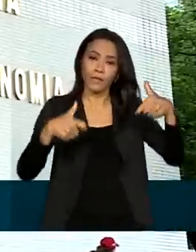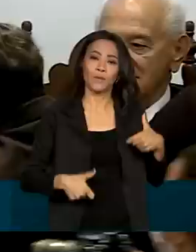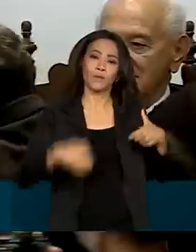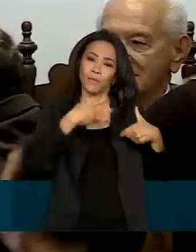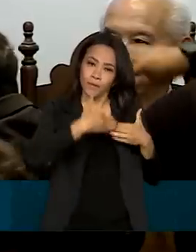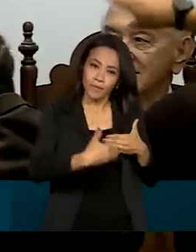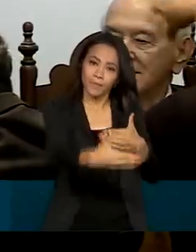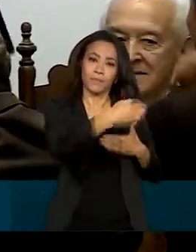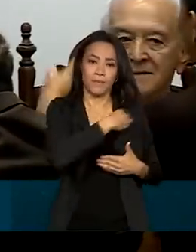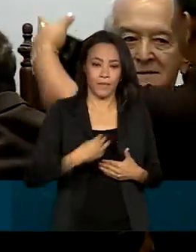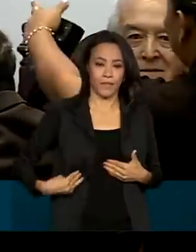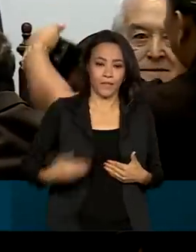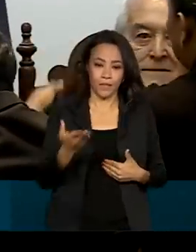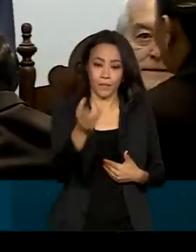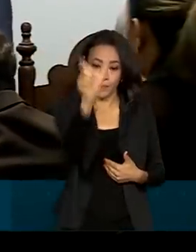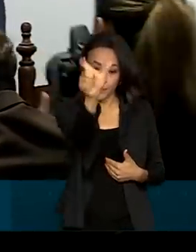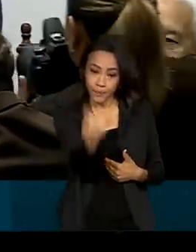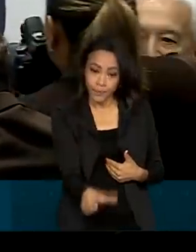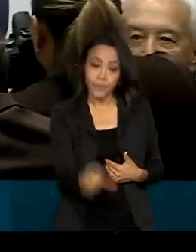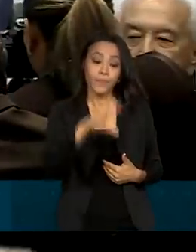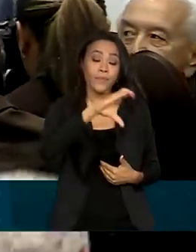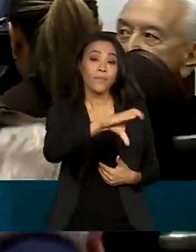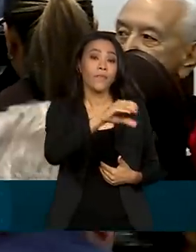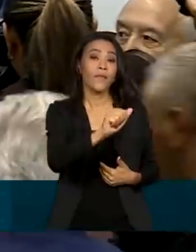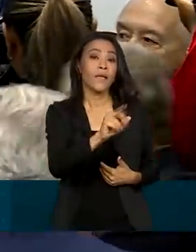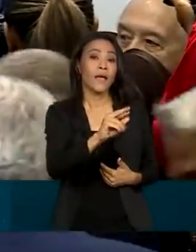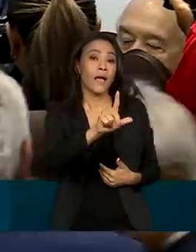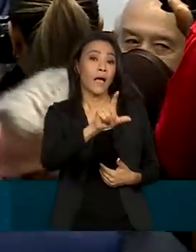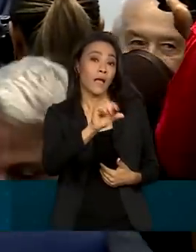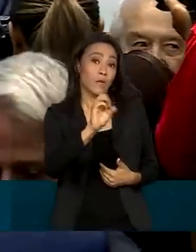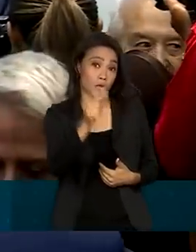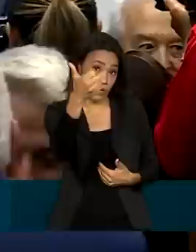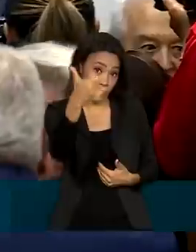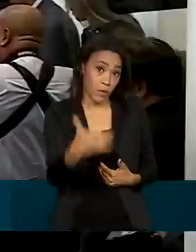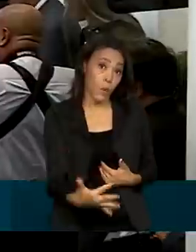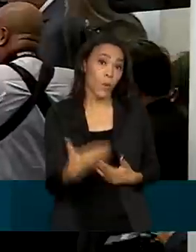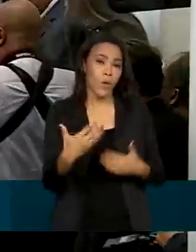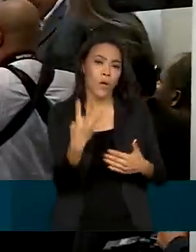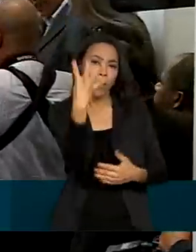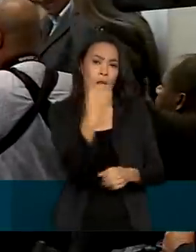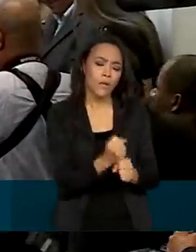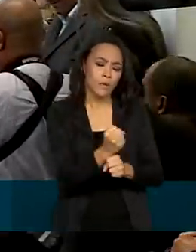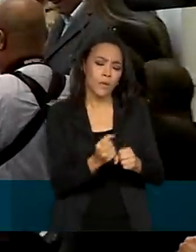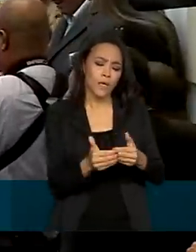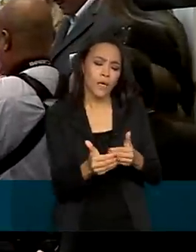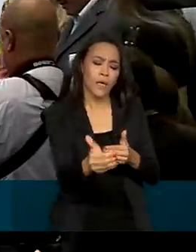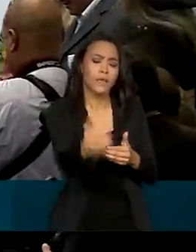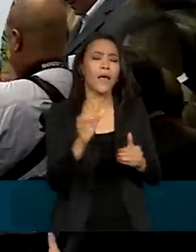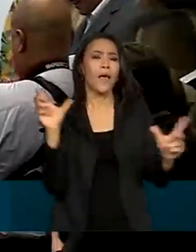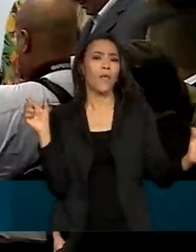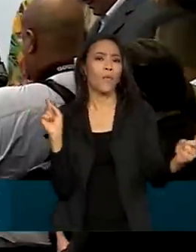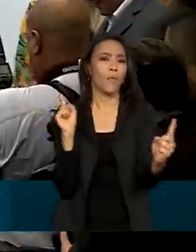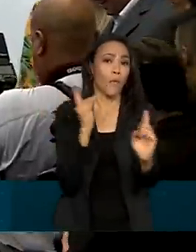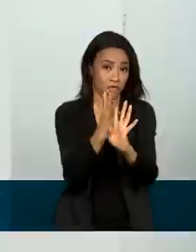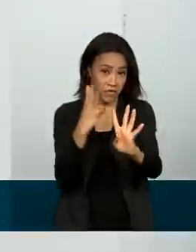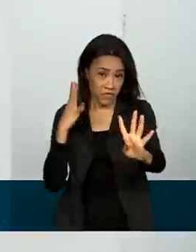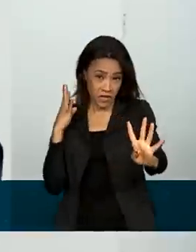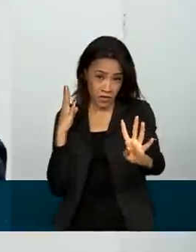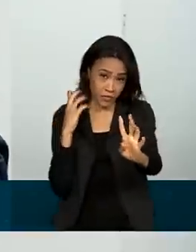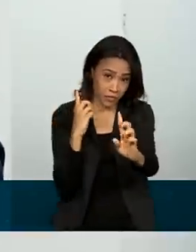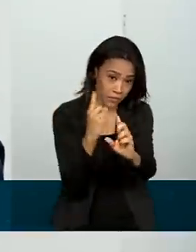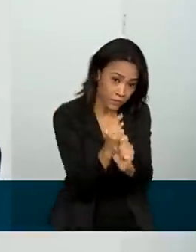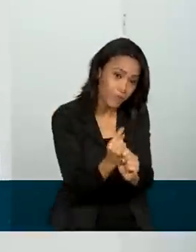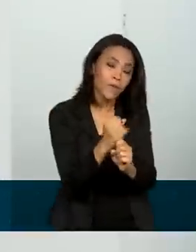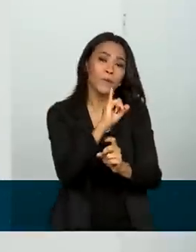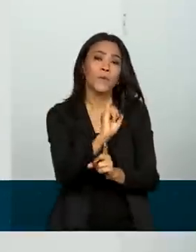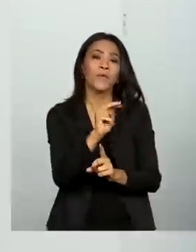-feira. Segundo Carlos Lupe, durante os próximos quatro anos, a meta é zerar as filas do INSS. Eu quero